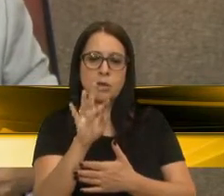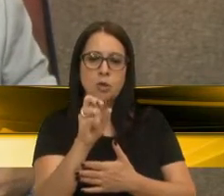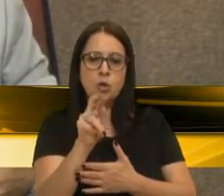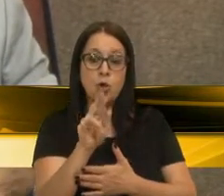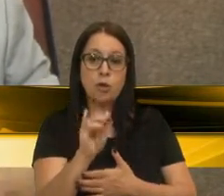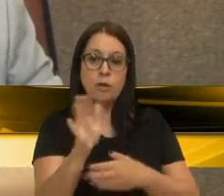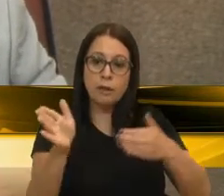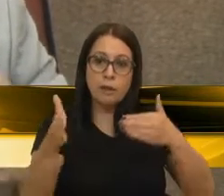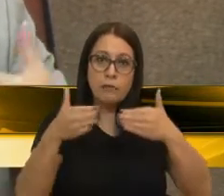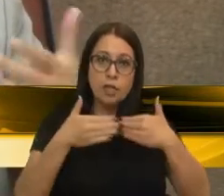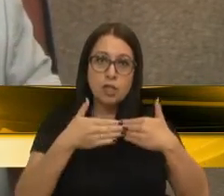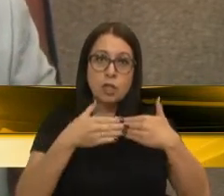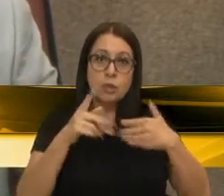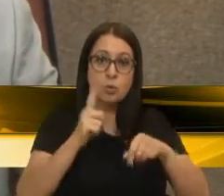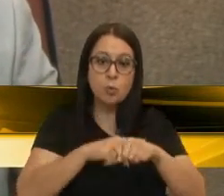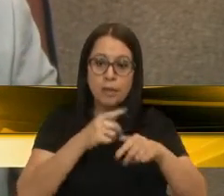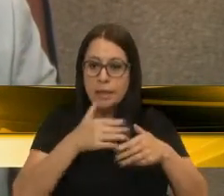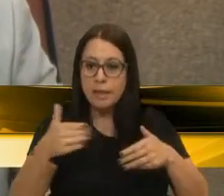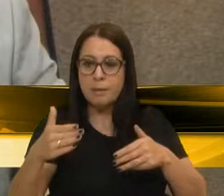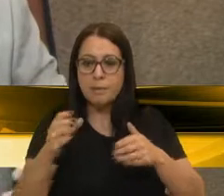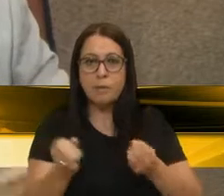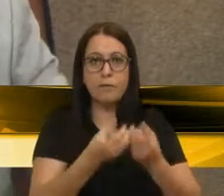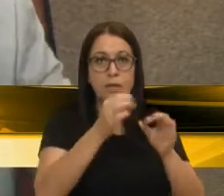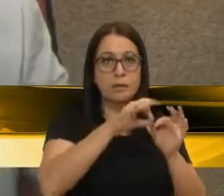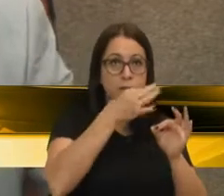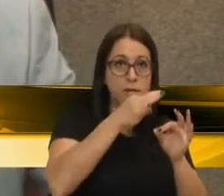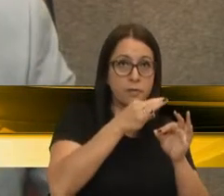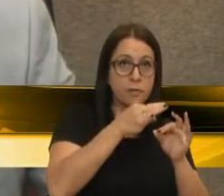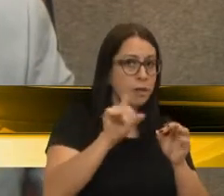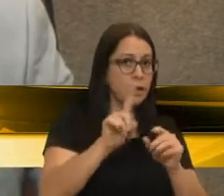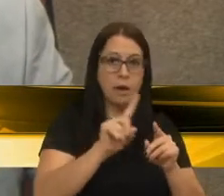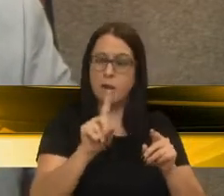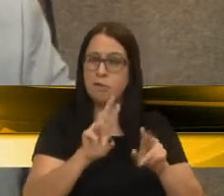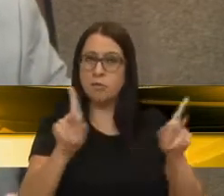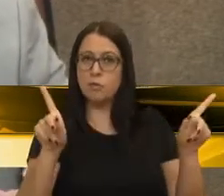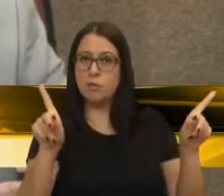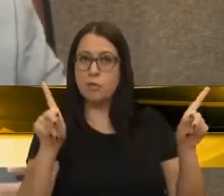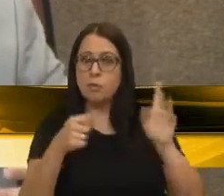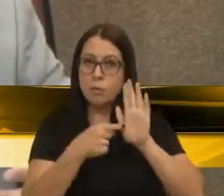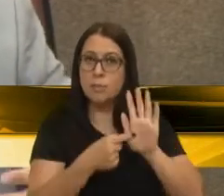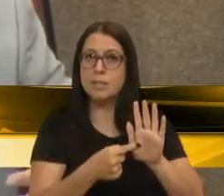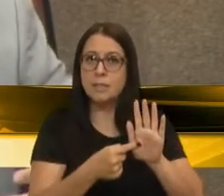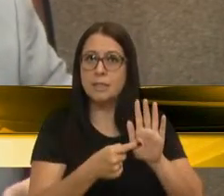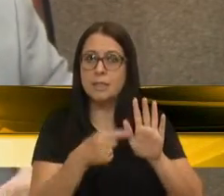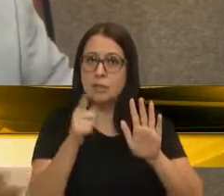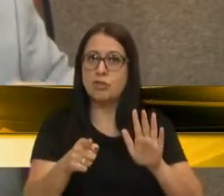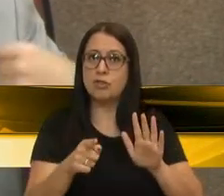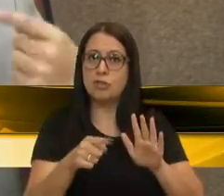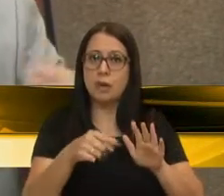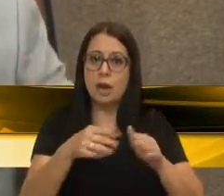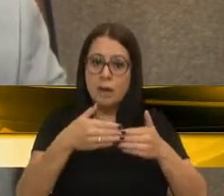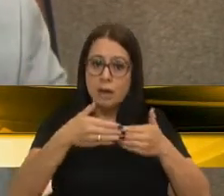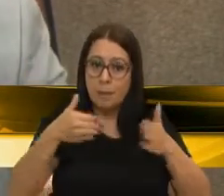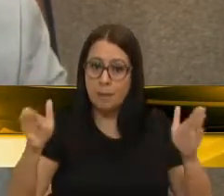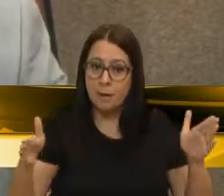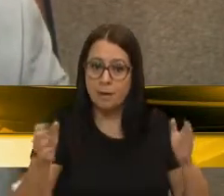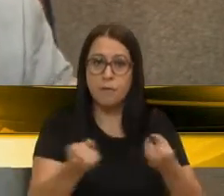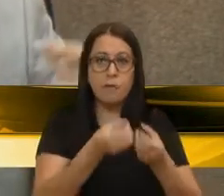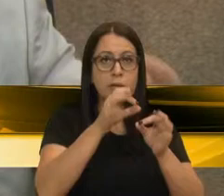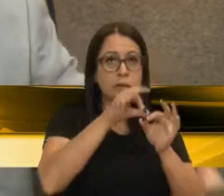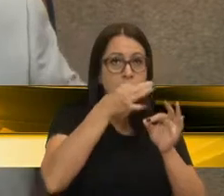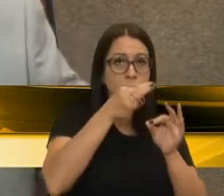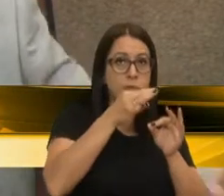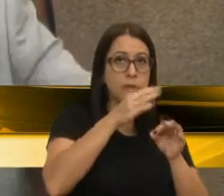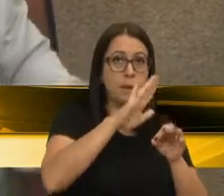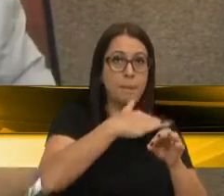e nós mostramos para a secretária, tentamos mostrar isso, de que é o contrário. Nós temos que deixar o Mato Sartori aberto durante a festa da uva, inclusive,